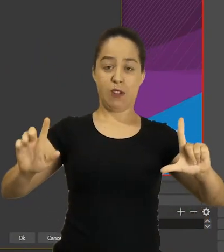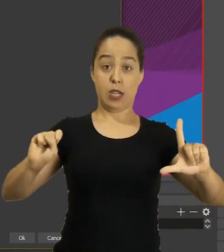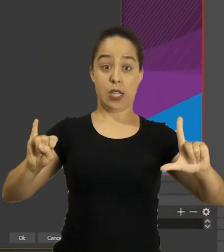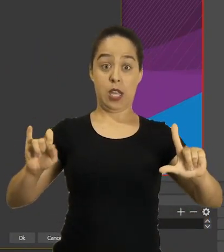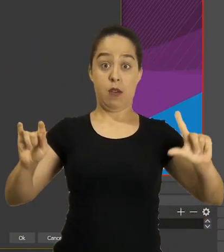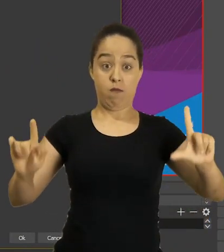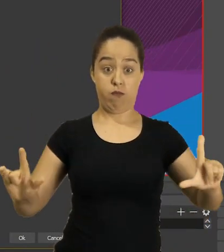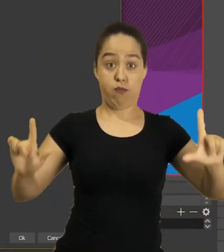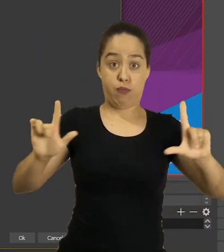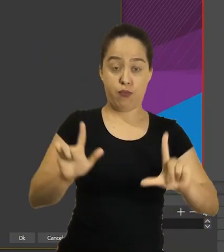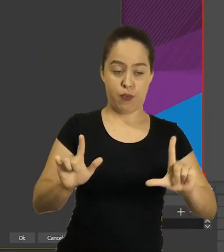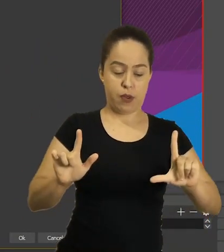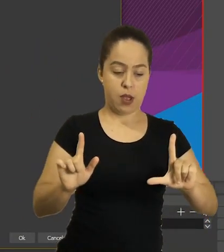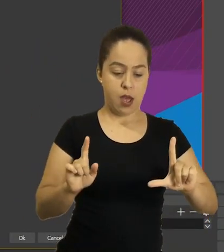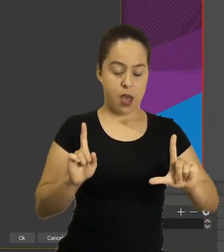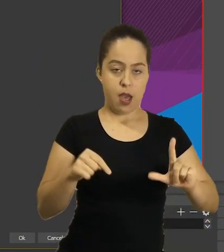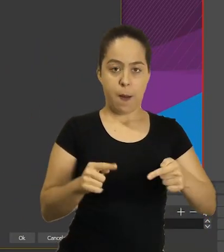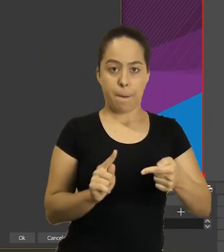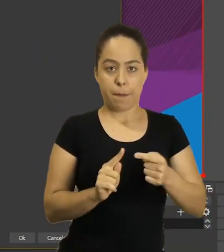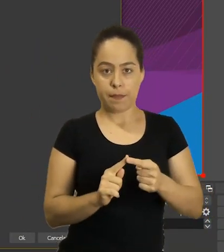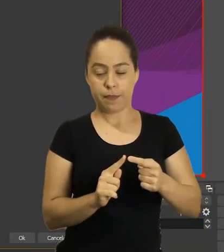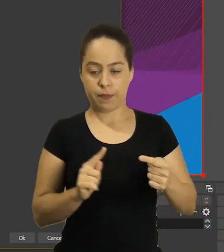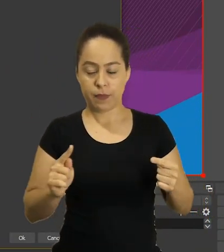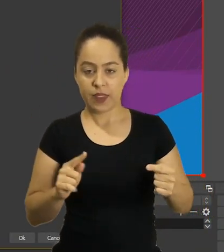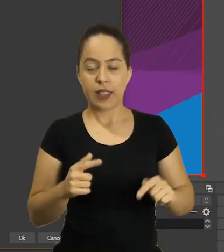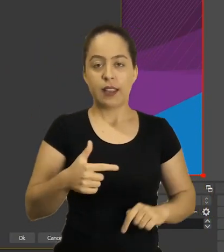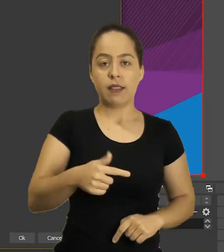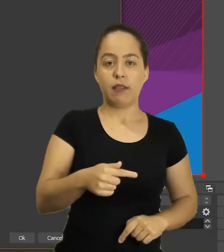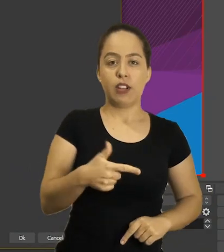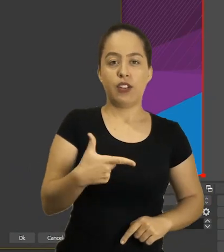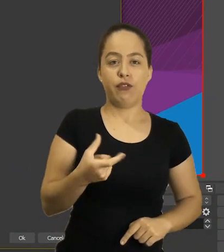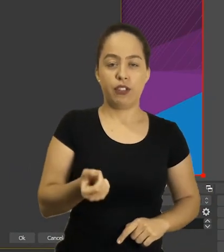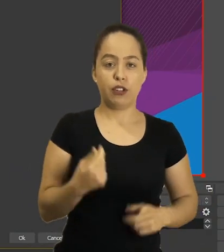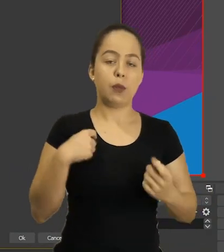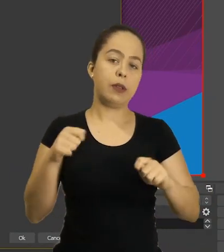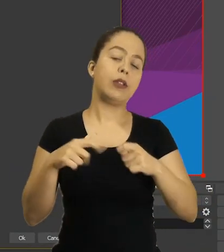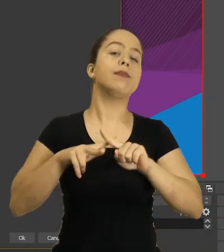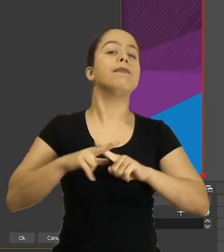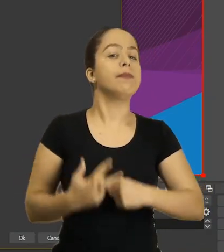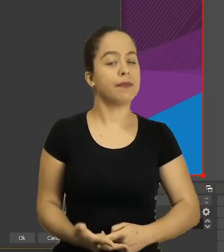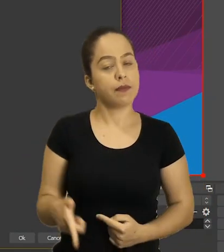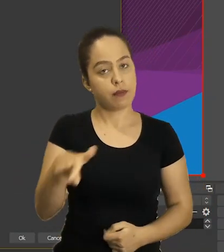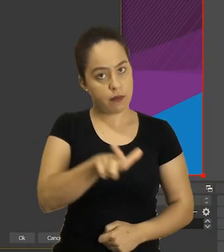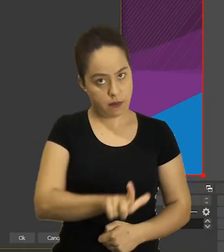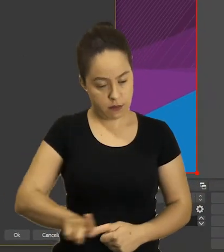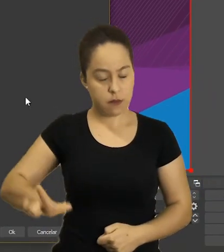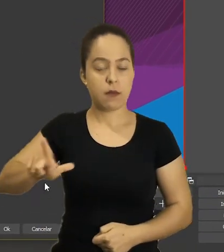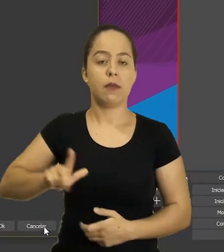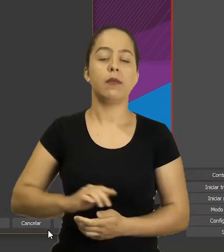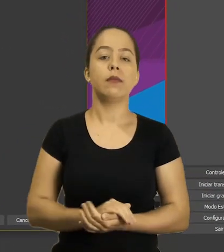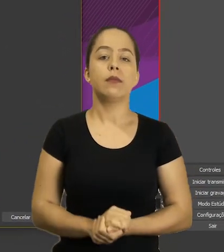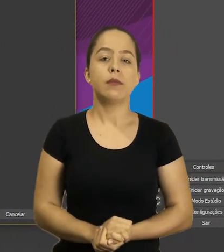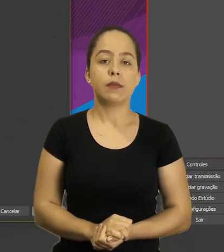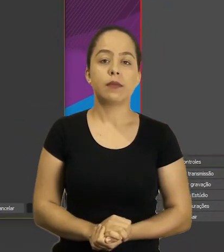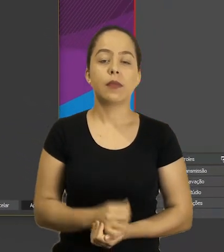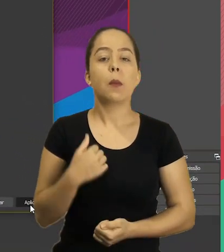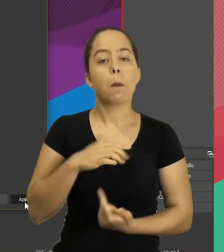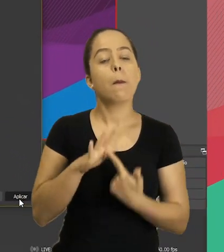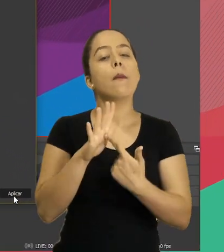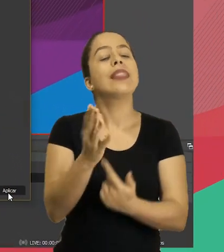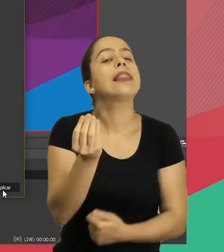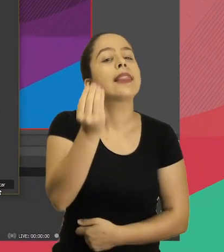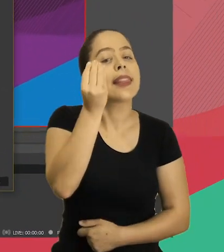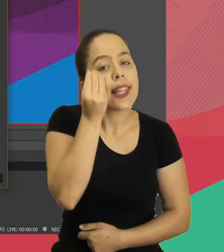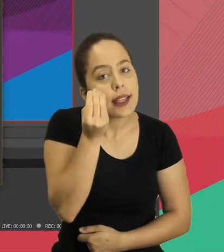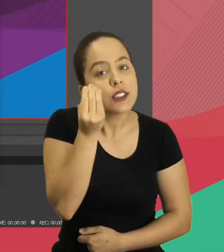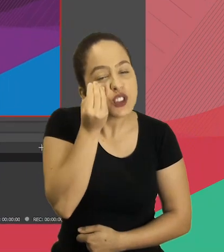Mas se eu tivesse com a tela menor, como 720, eu iria precisar configurar aqui novamente. Vou